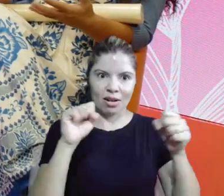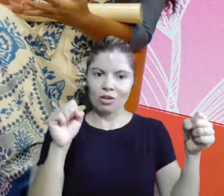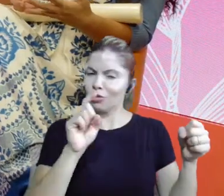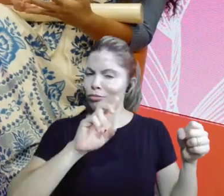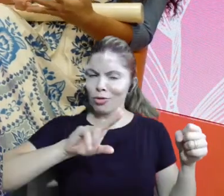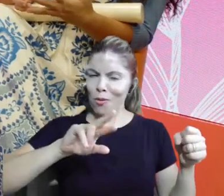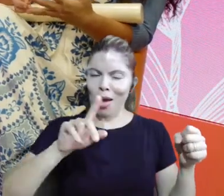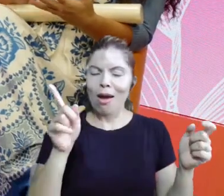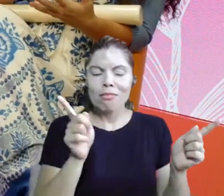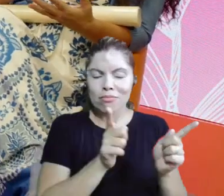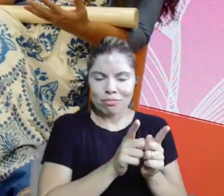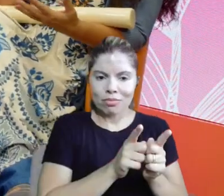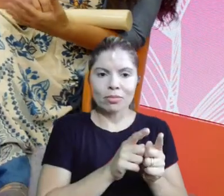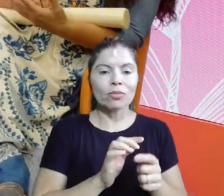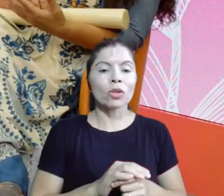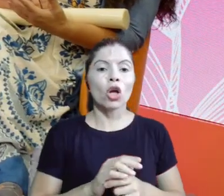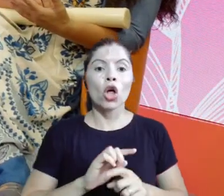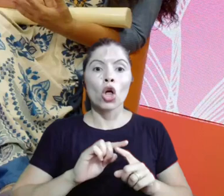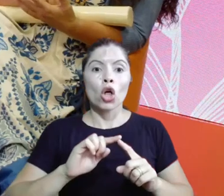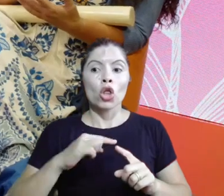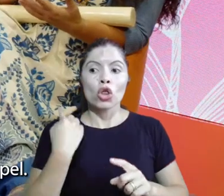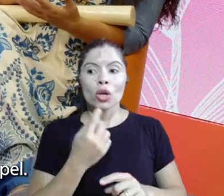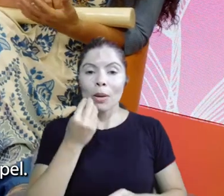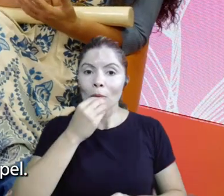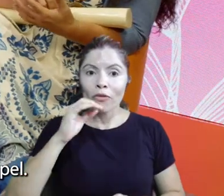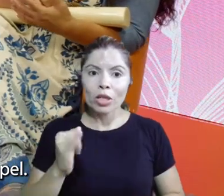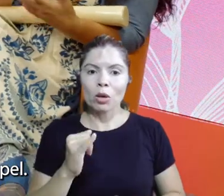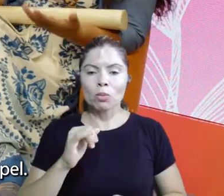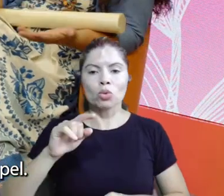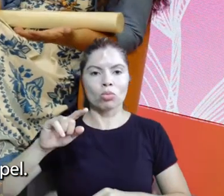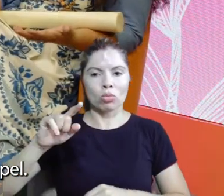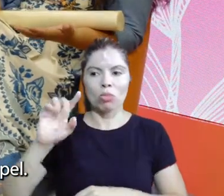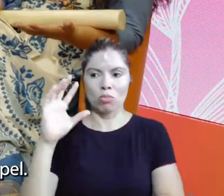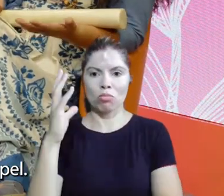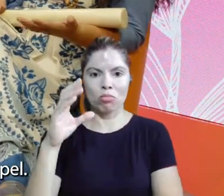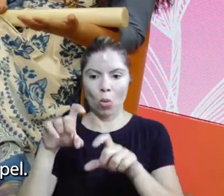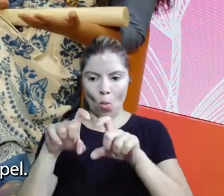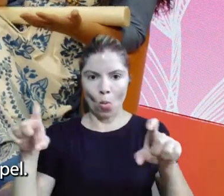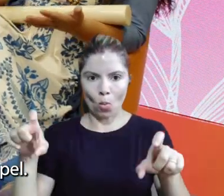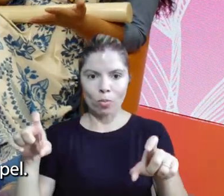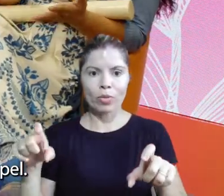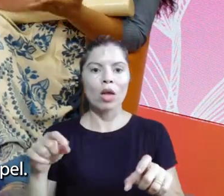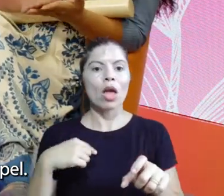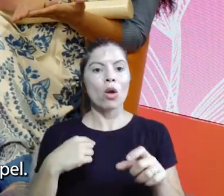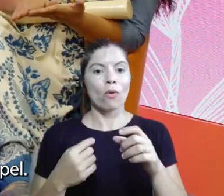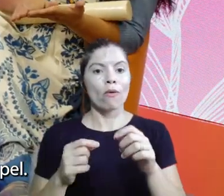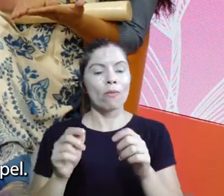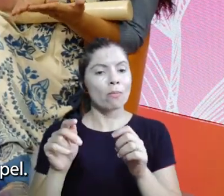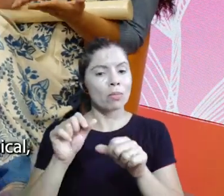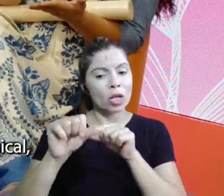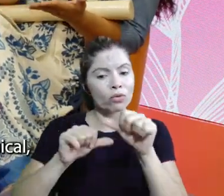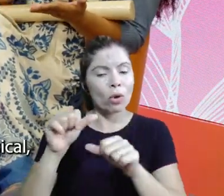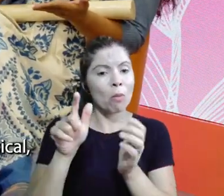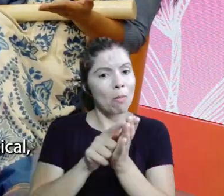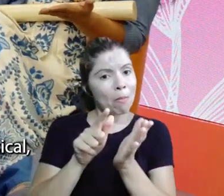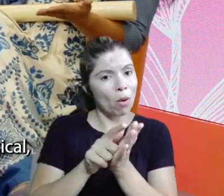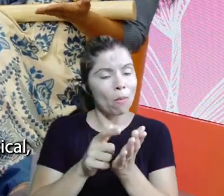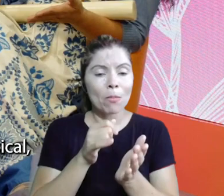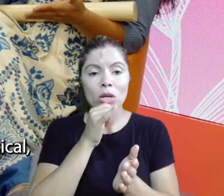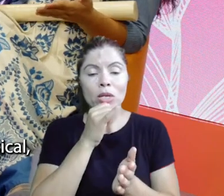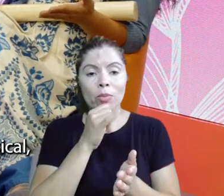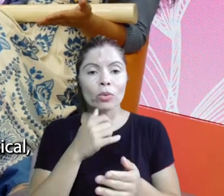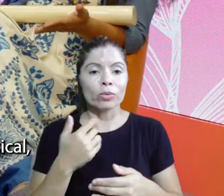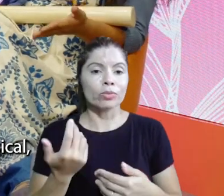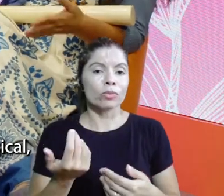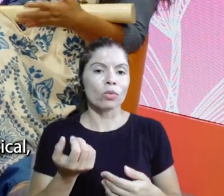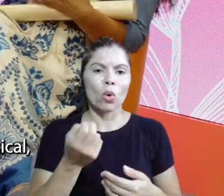quase 100% dele, eu não tenho resíduo, porque o resíduo eu faço papel de palmito, eu transformo em papel, então, por exemplo,